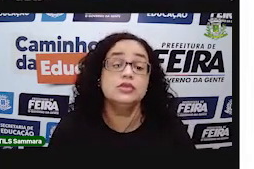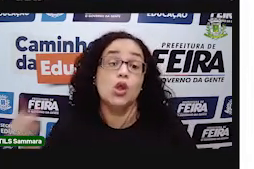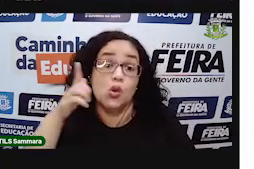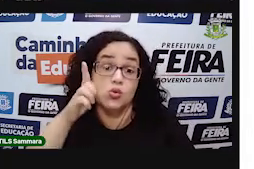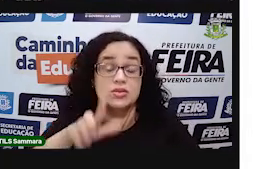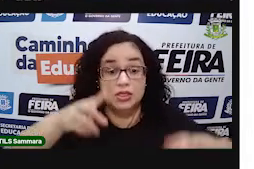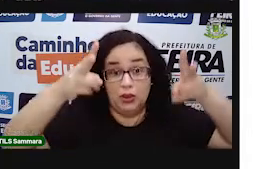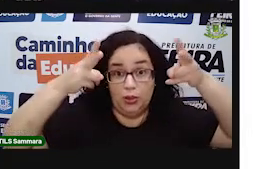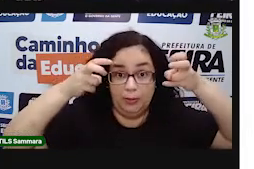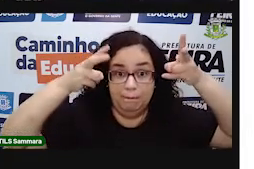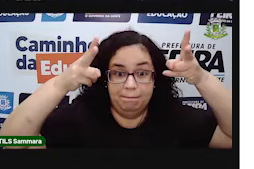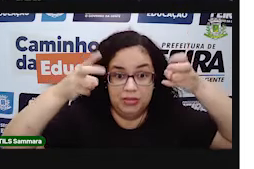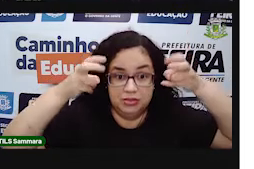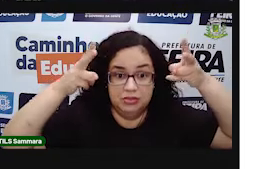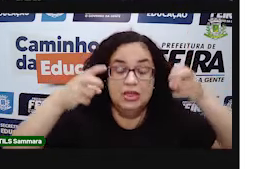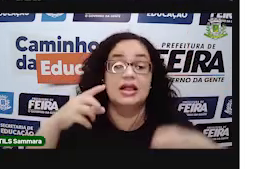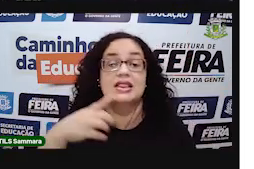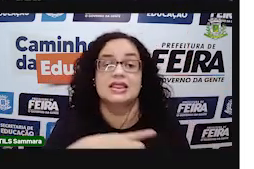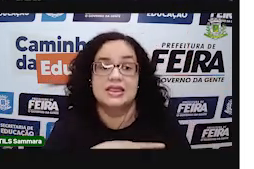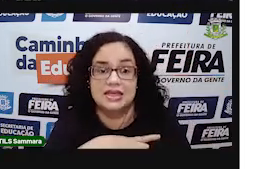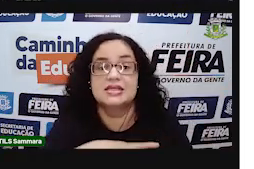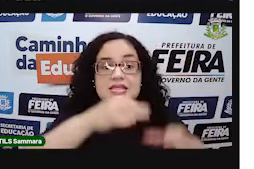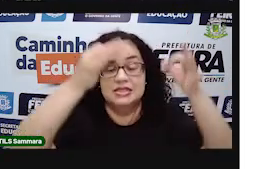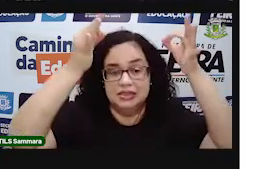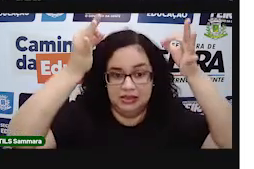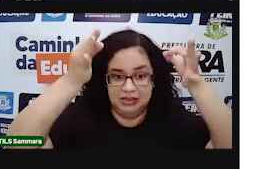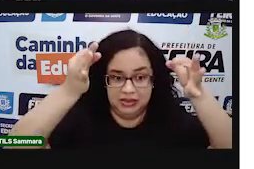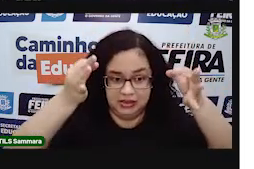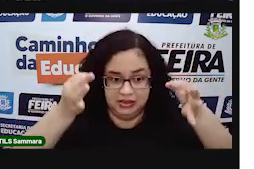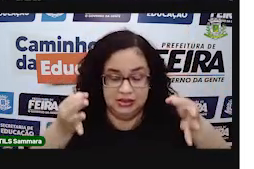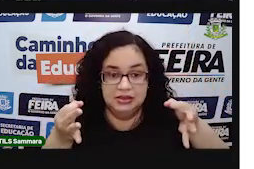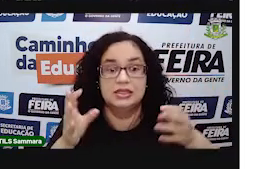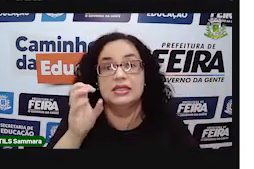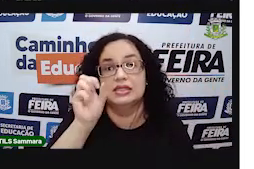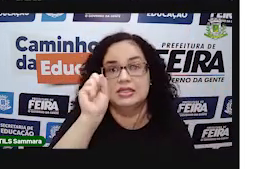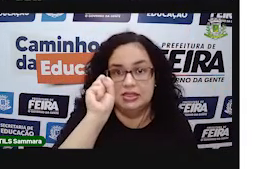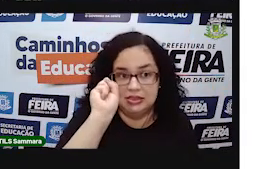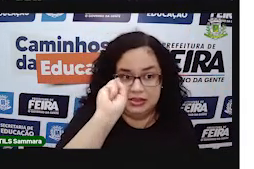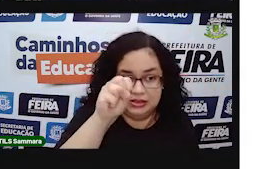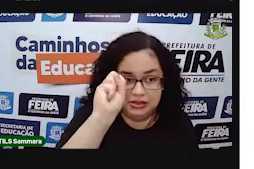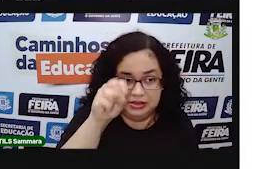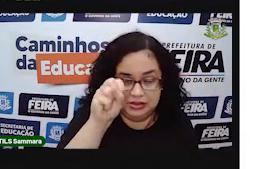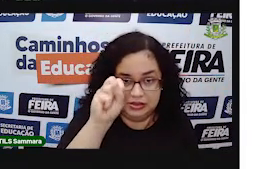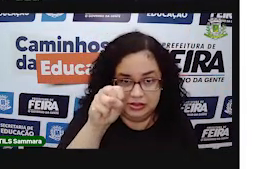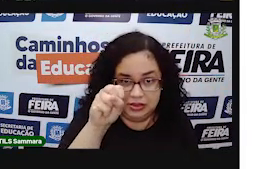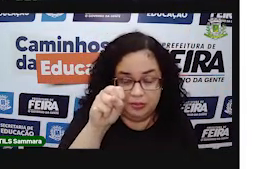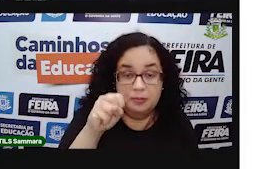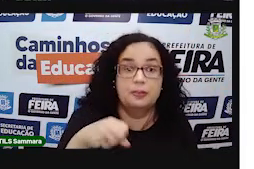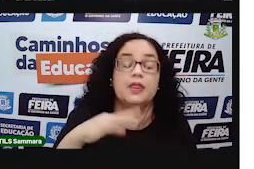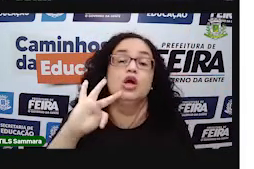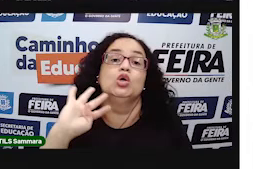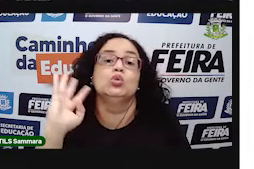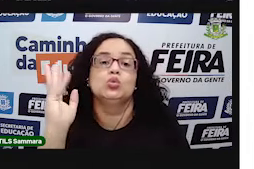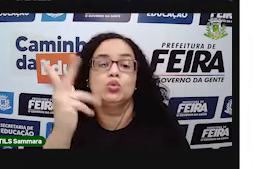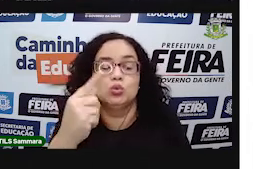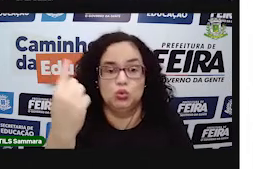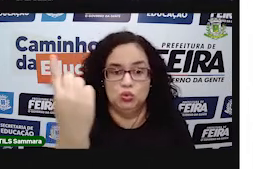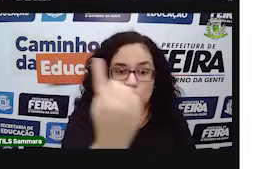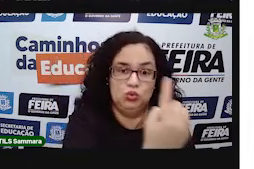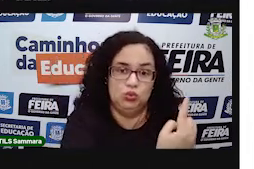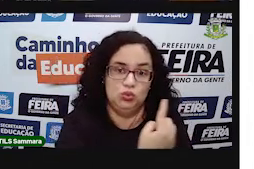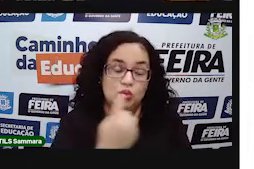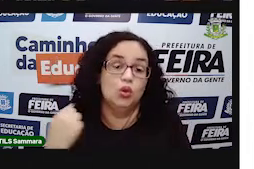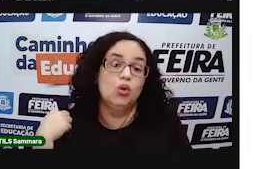Conseguiu perceber? Eu tenho certeza absoluta que sim. E, como tudo à nossa